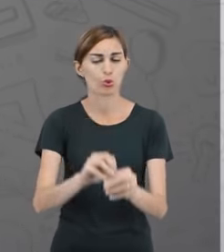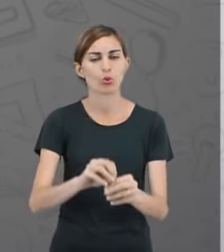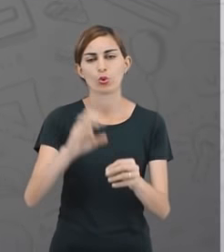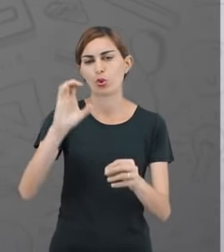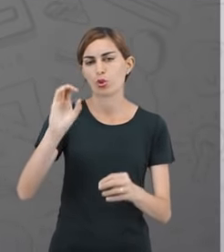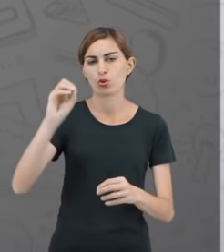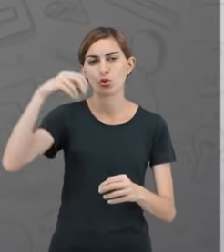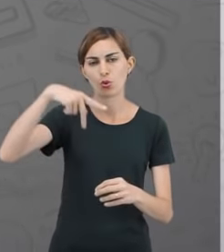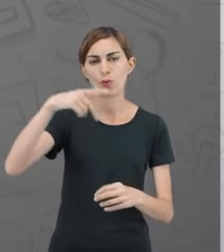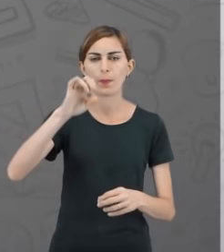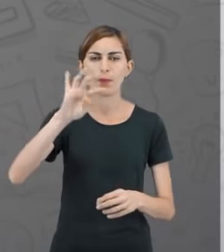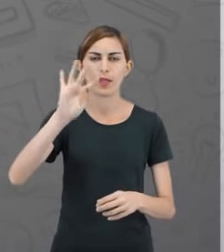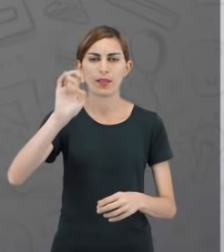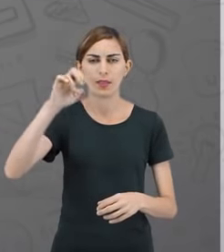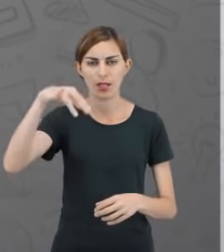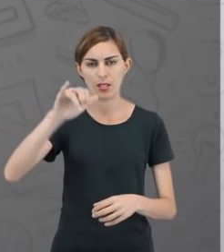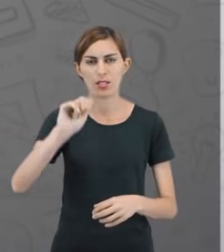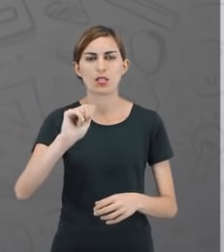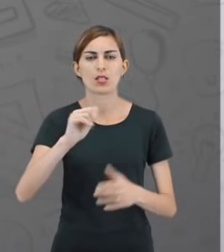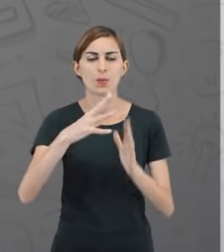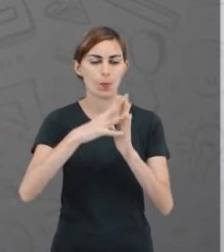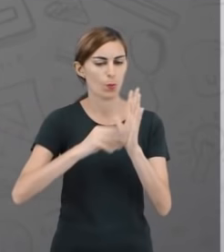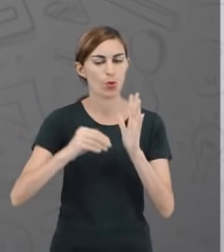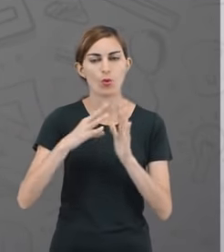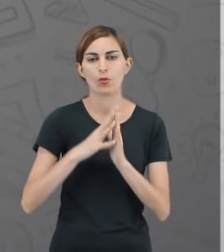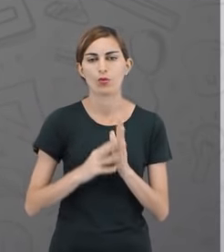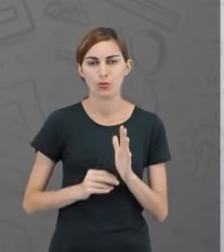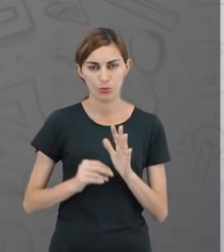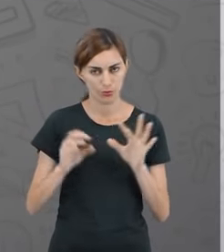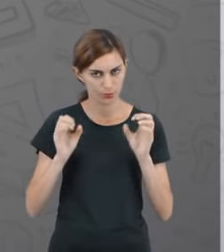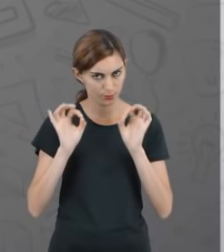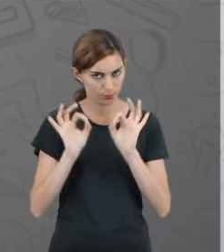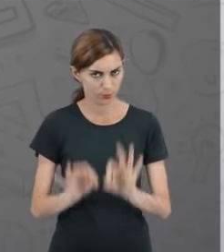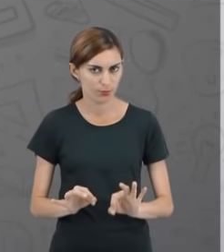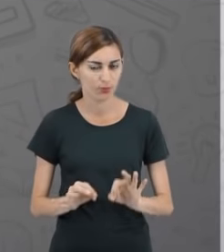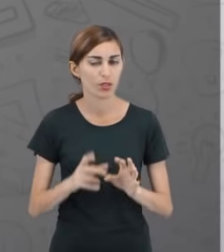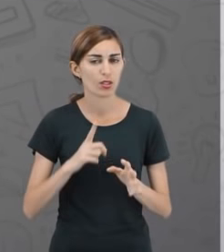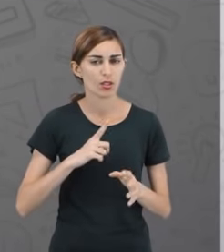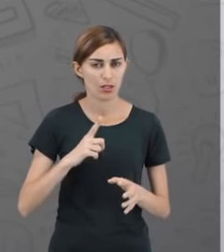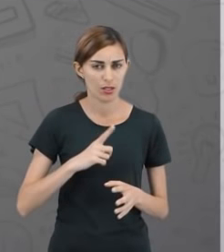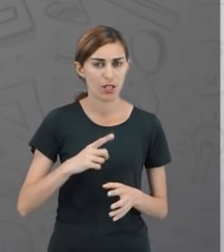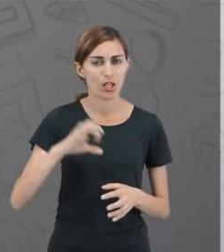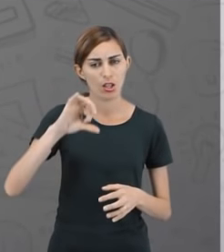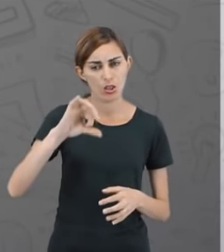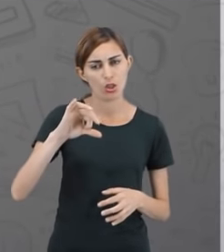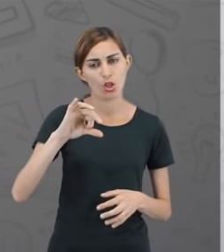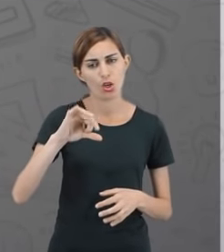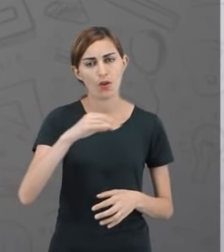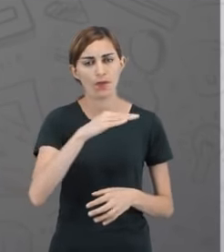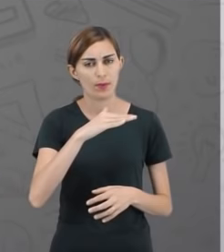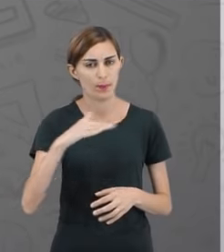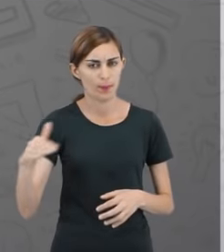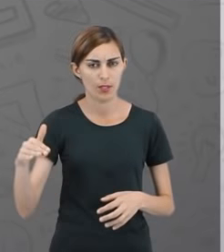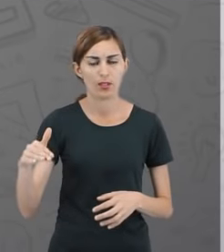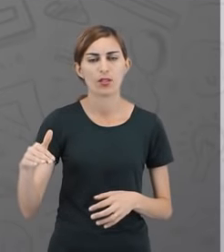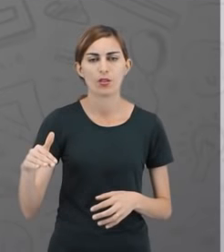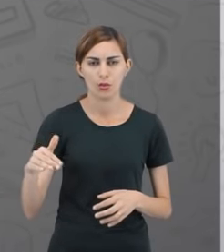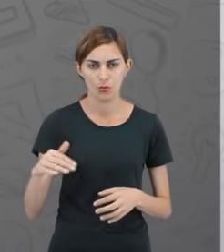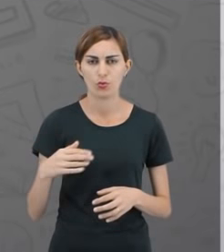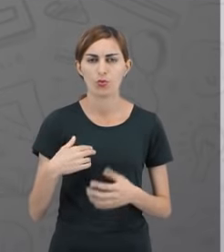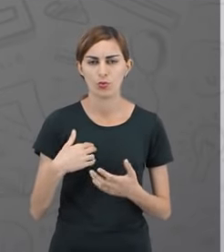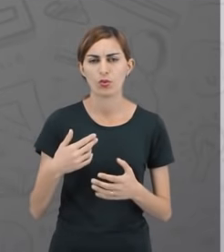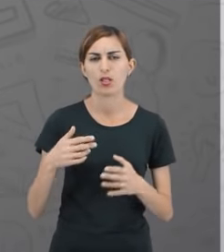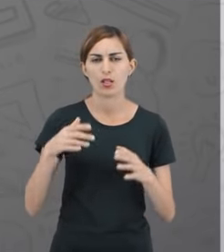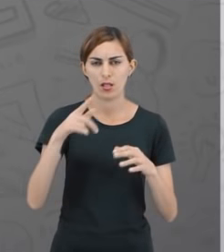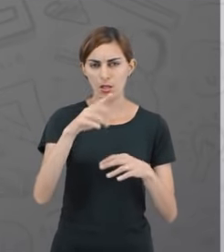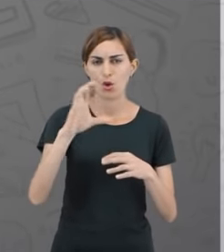as competências do módulo. Certo? Então, você tem nove e meio. No